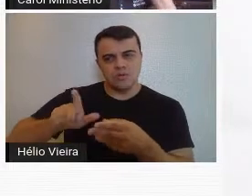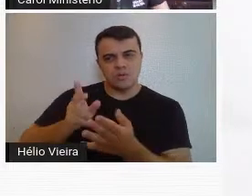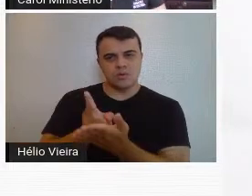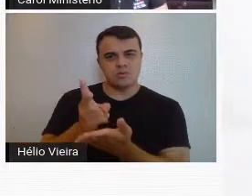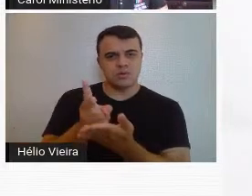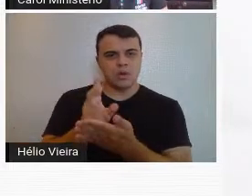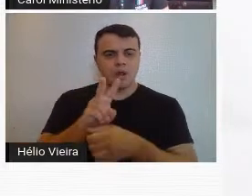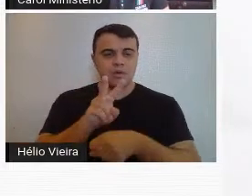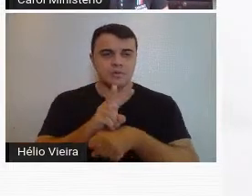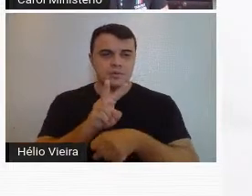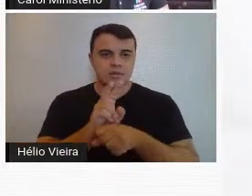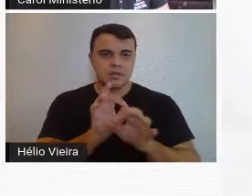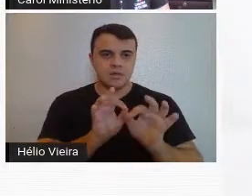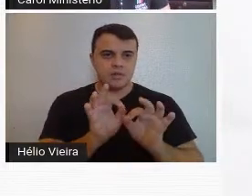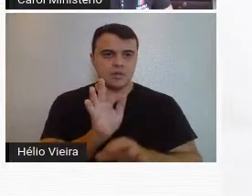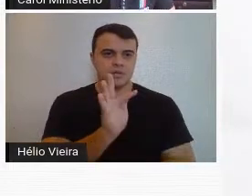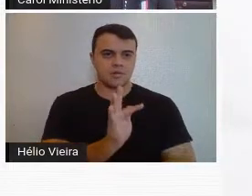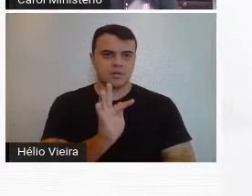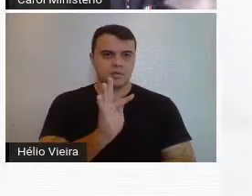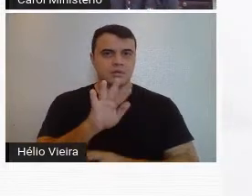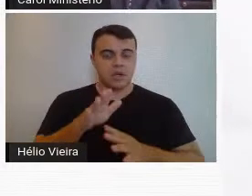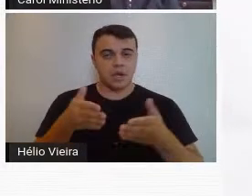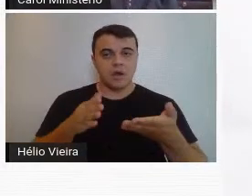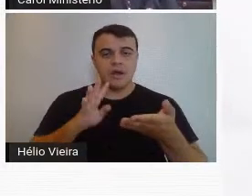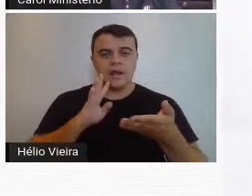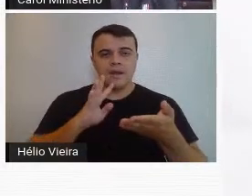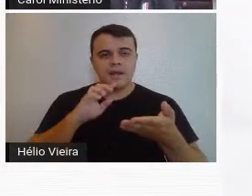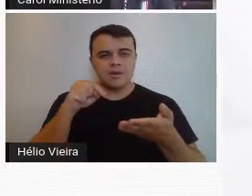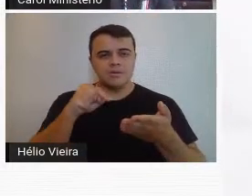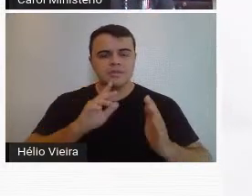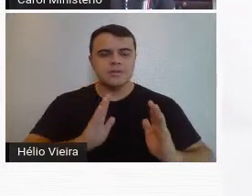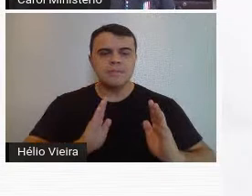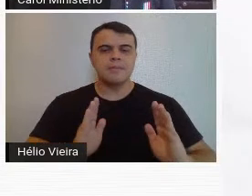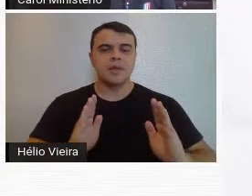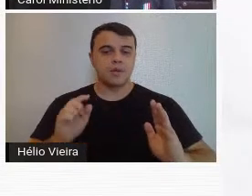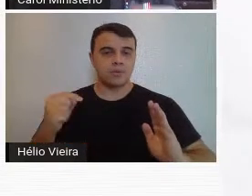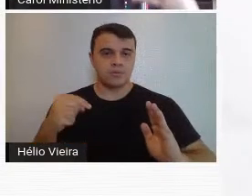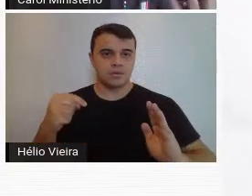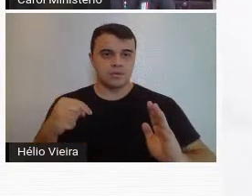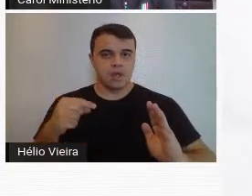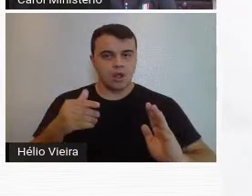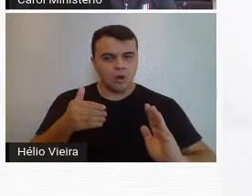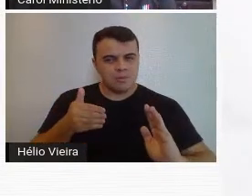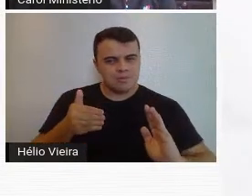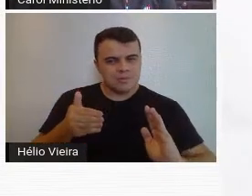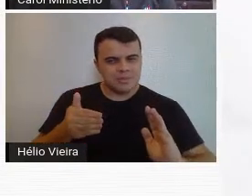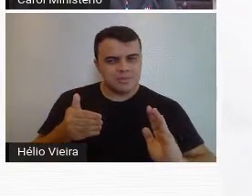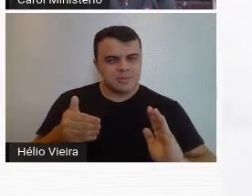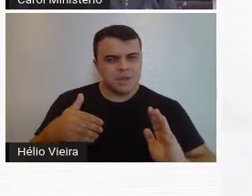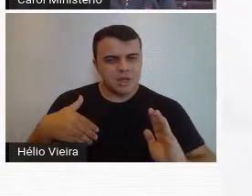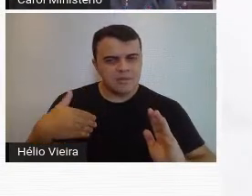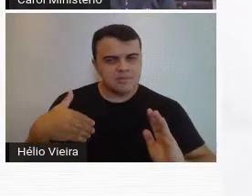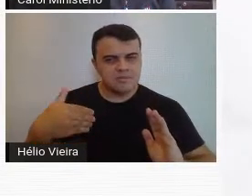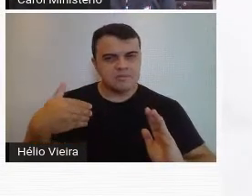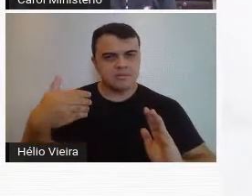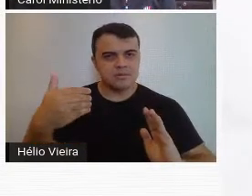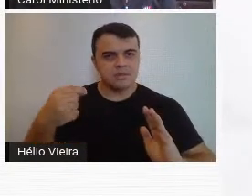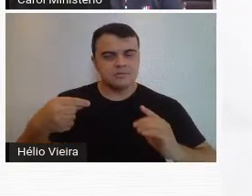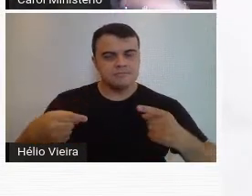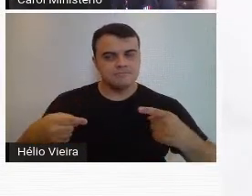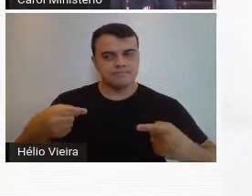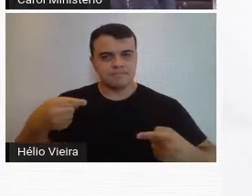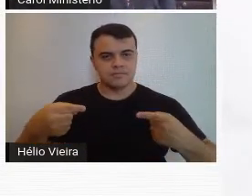questão mais conservadora e acadêmica, agora o interessa é que nesse período começa-se a desenvolver aí esse embate